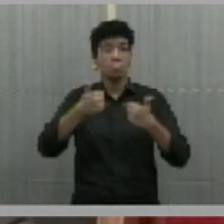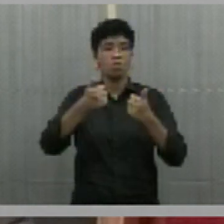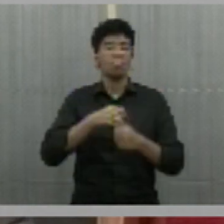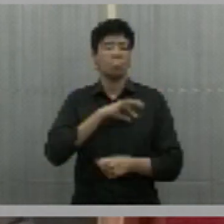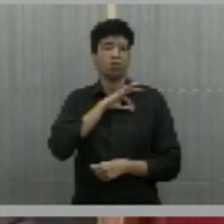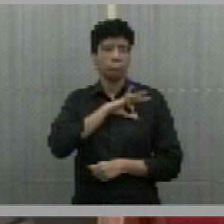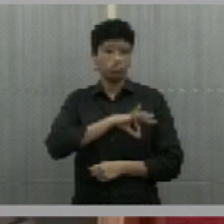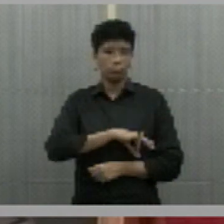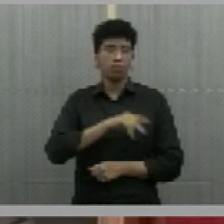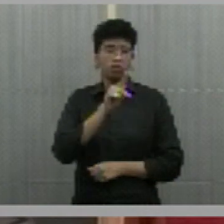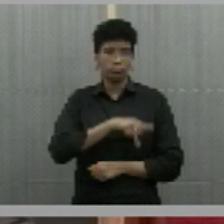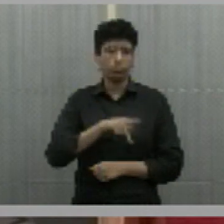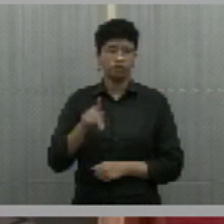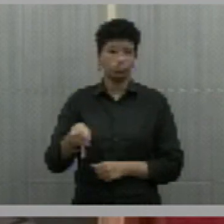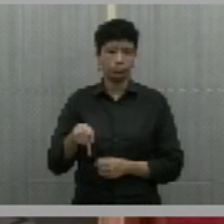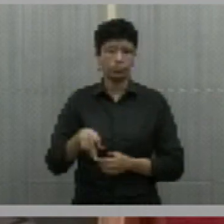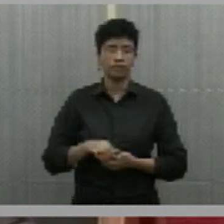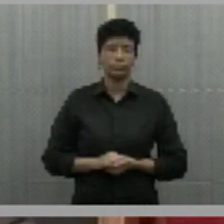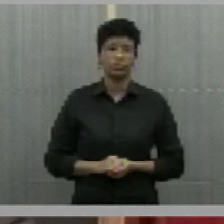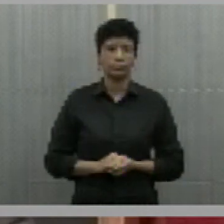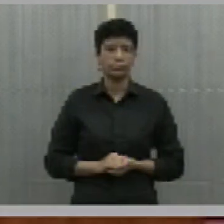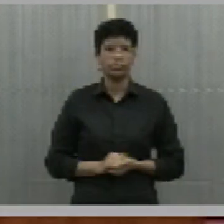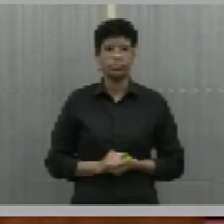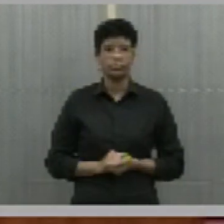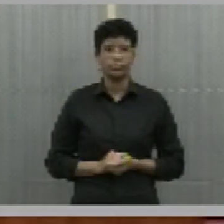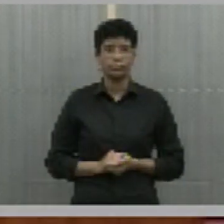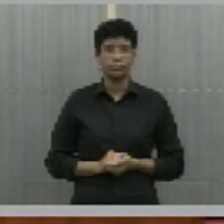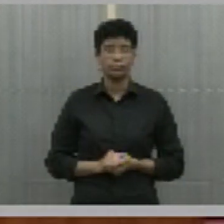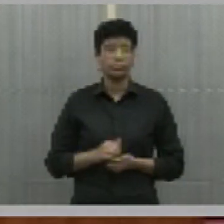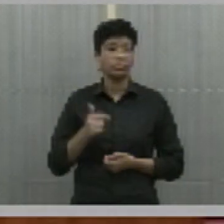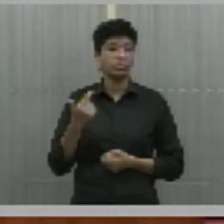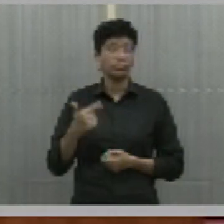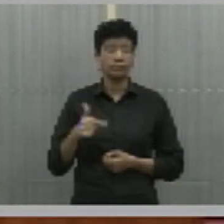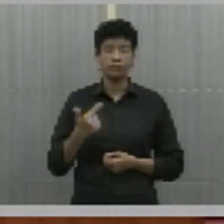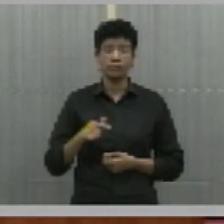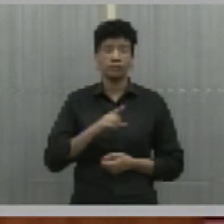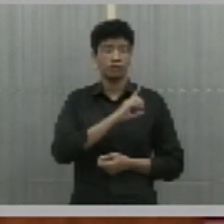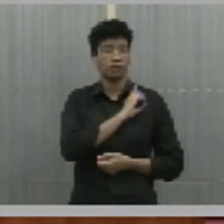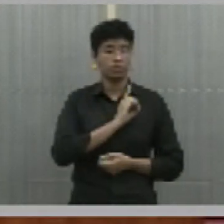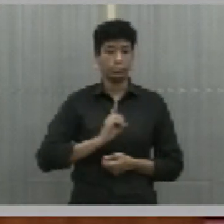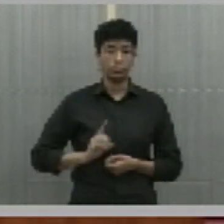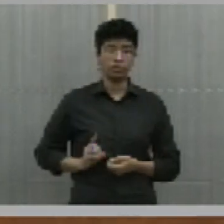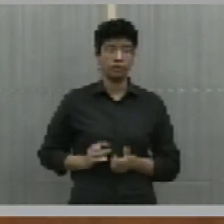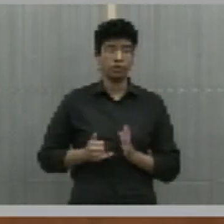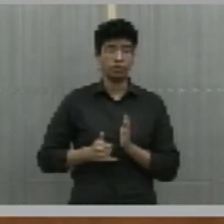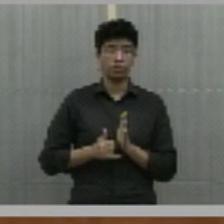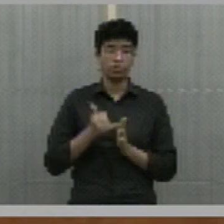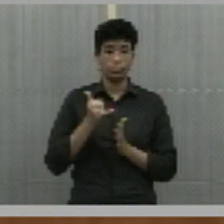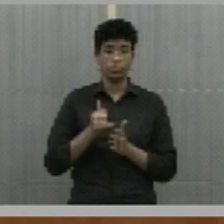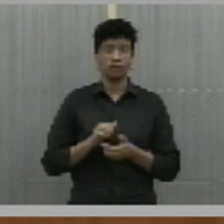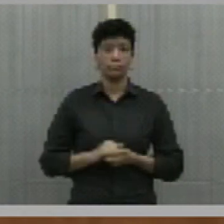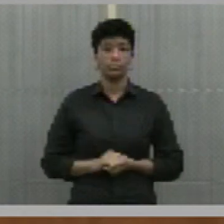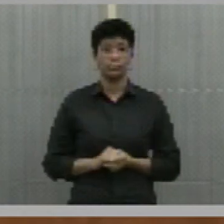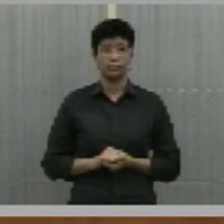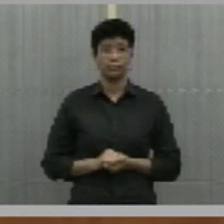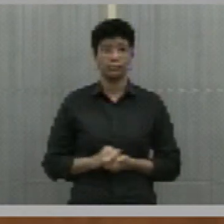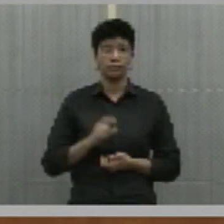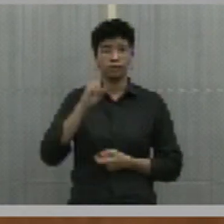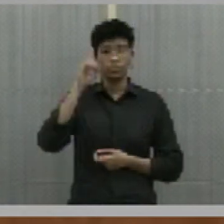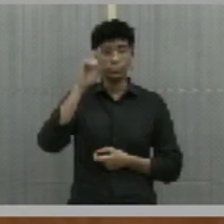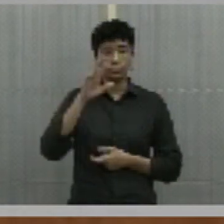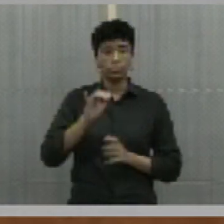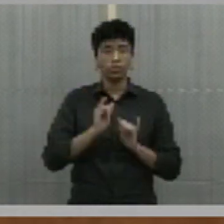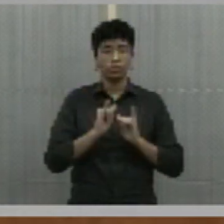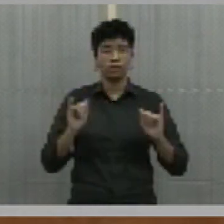pública estadual. Muito obrigado. Não tendo nenhum outro deputado escrito sob a